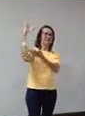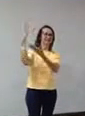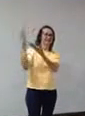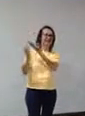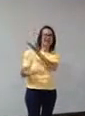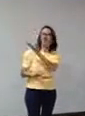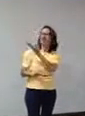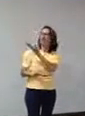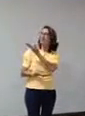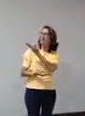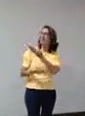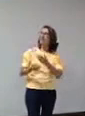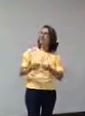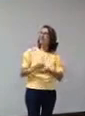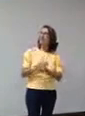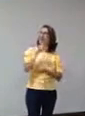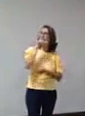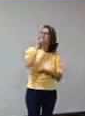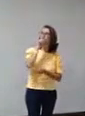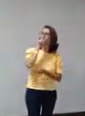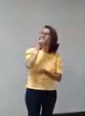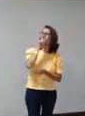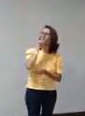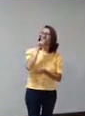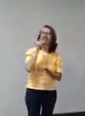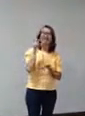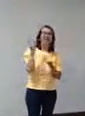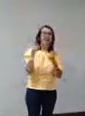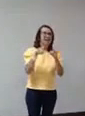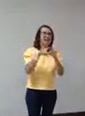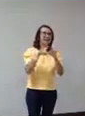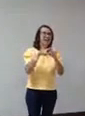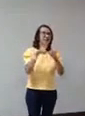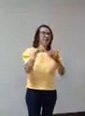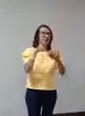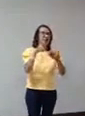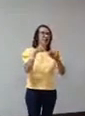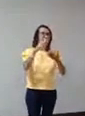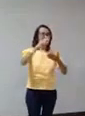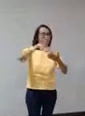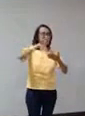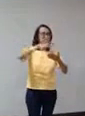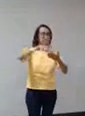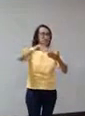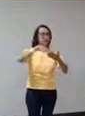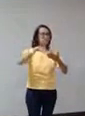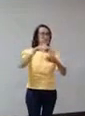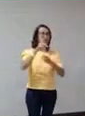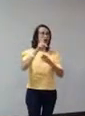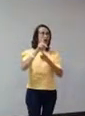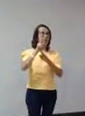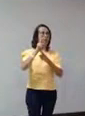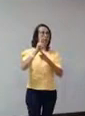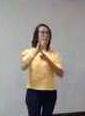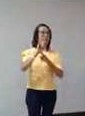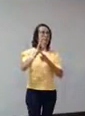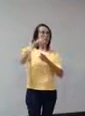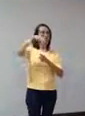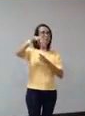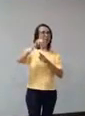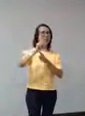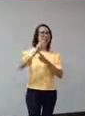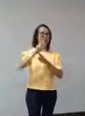pombinhas. e aqui, uma cultura primária de neurônios, onde o corpo celular pode fazer a vez da